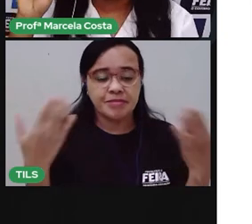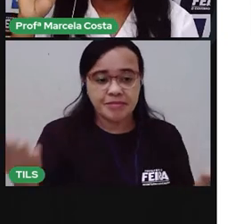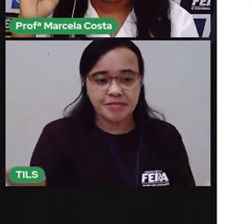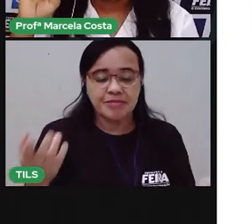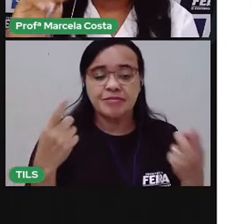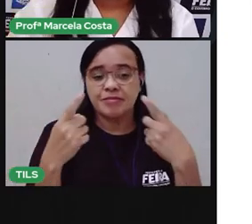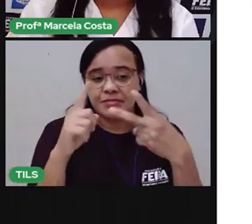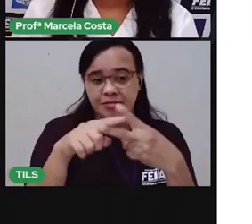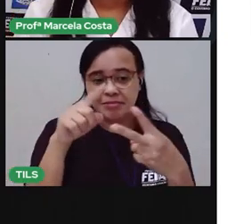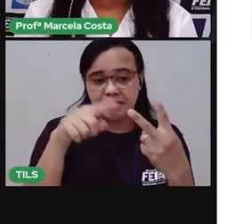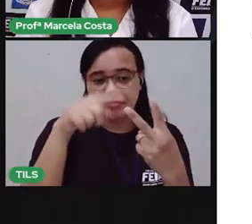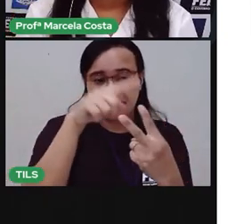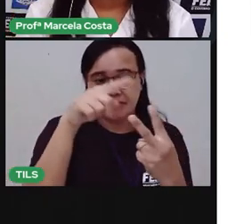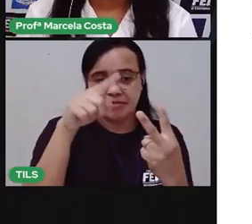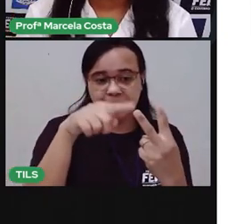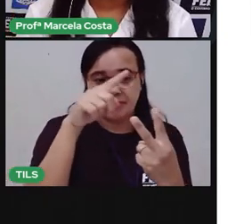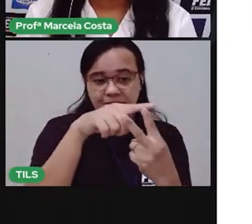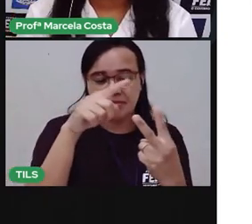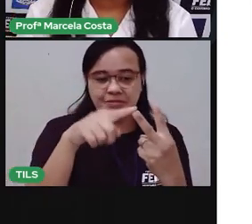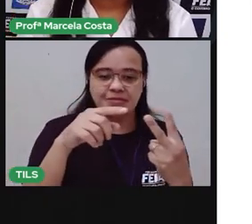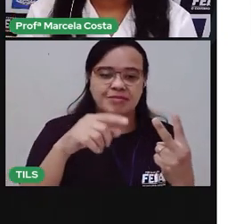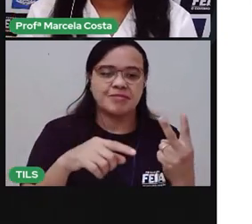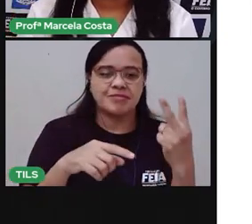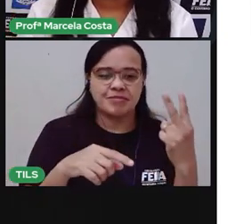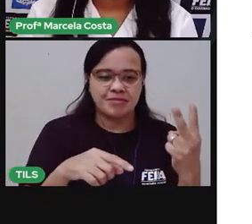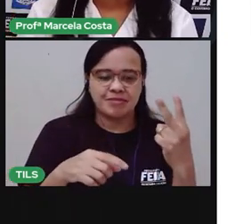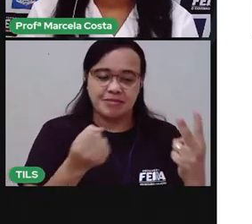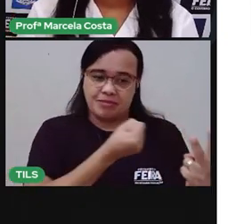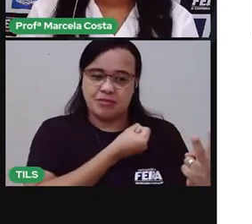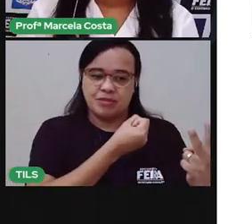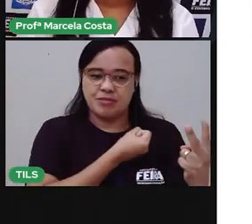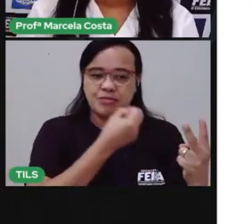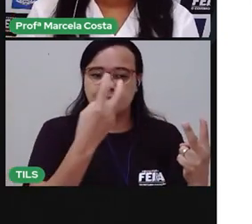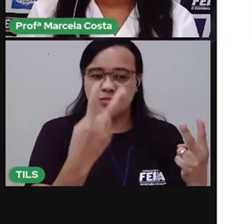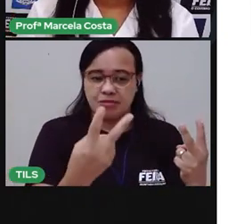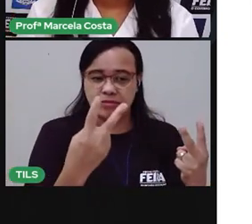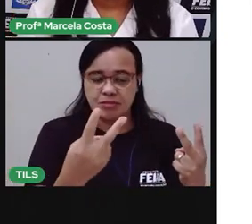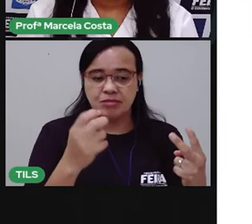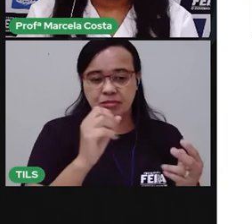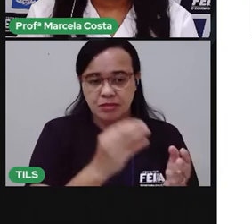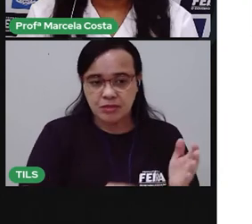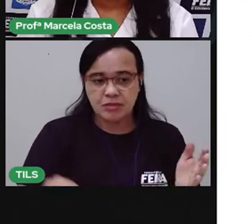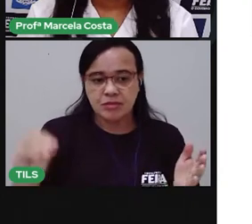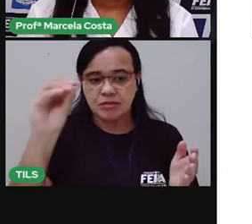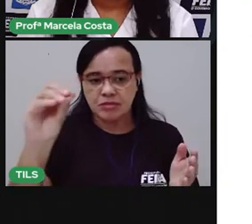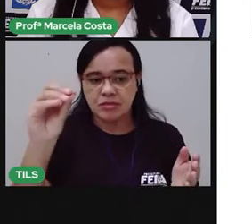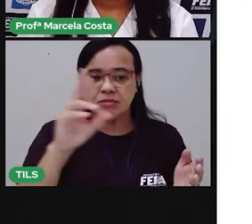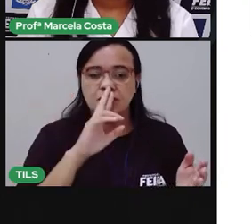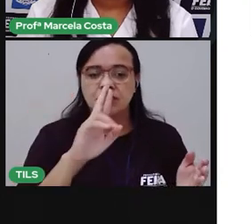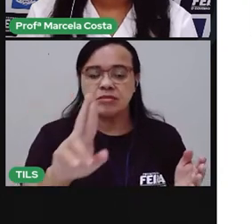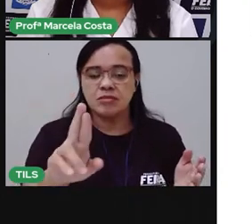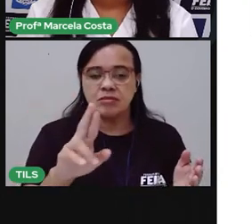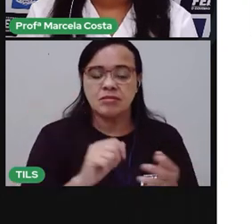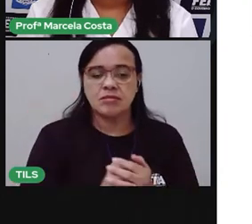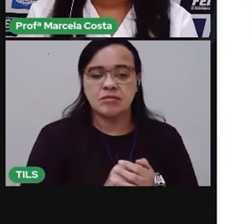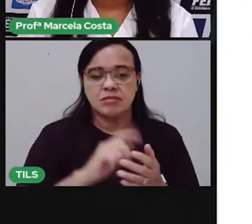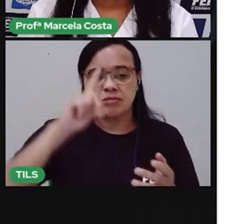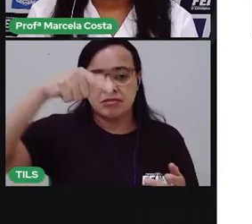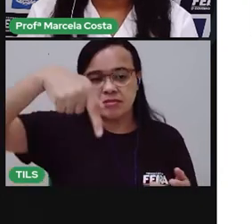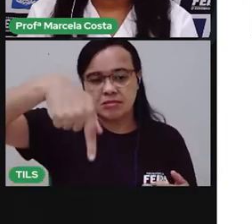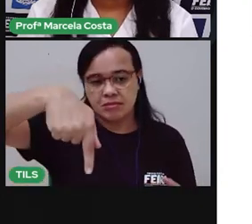Duas vezes Coloca o número 2 aqui A primeira letra É a letra